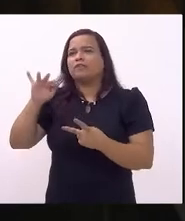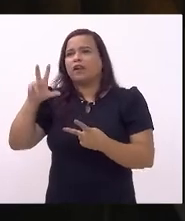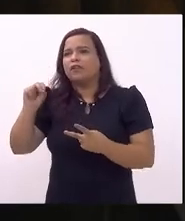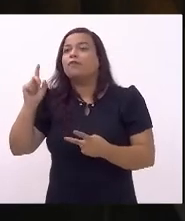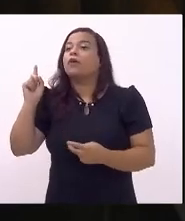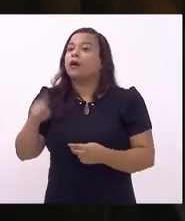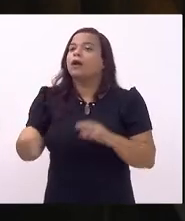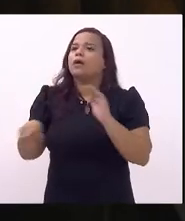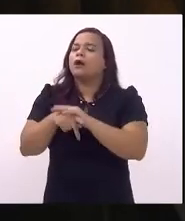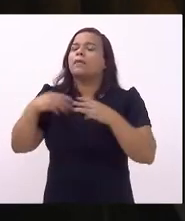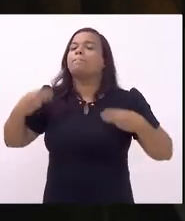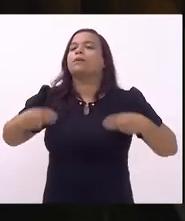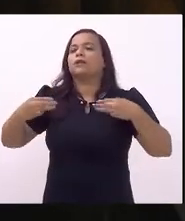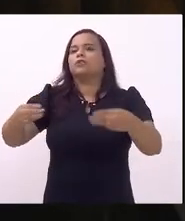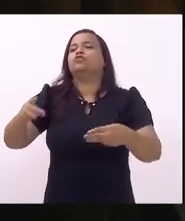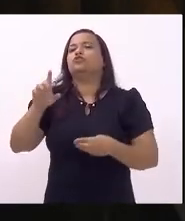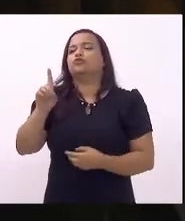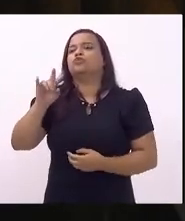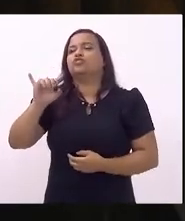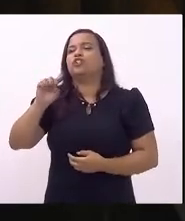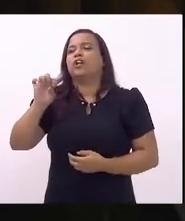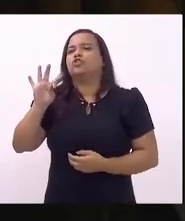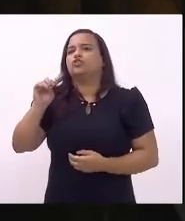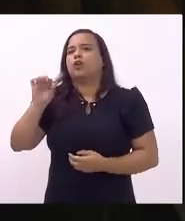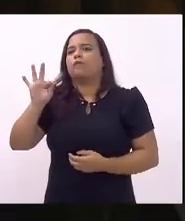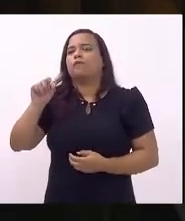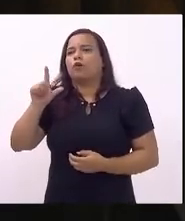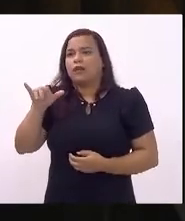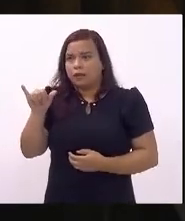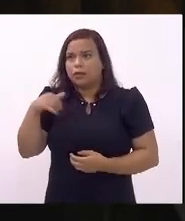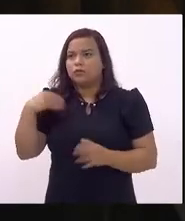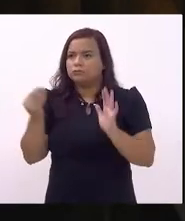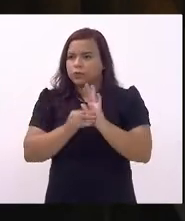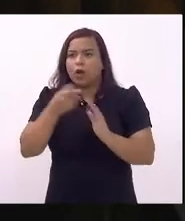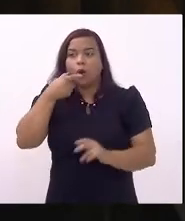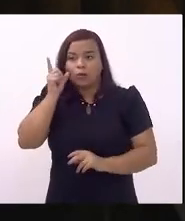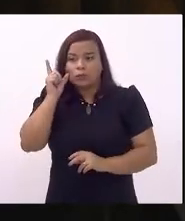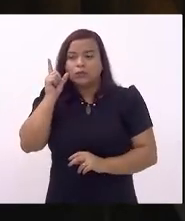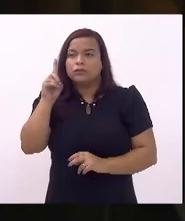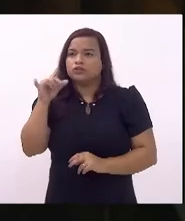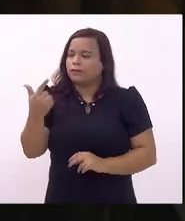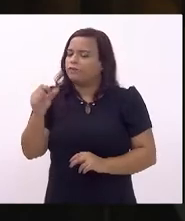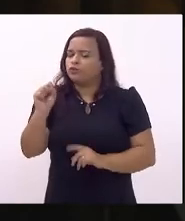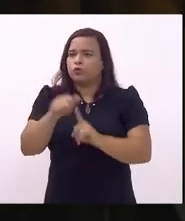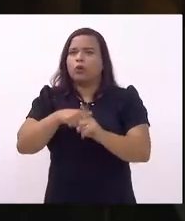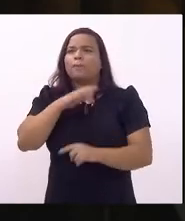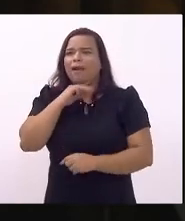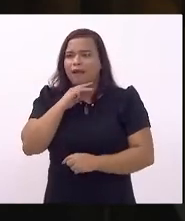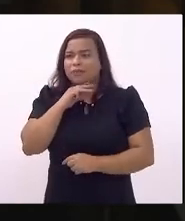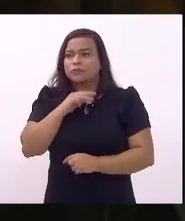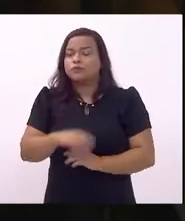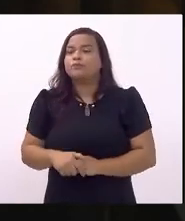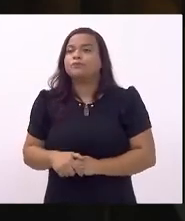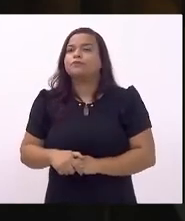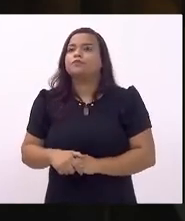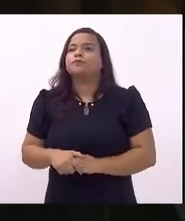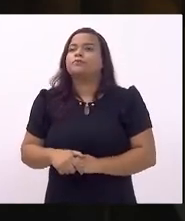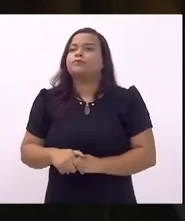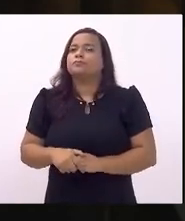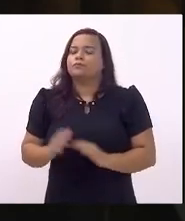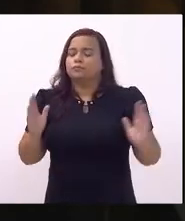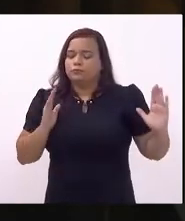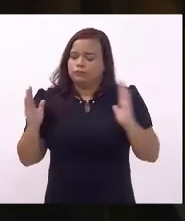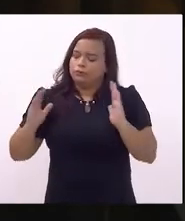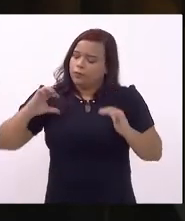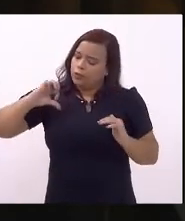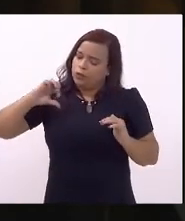de Estofoli emitida ontem exarada ontem 28 de março por 90 dias